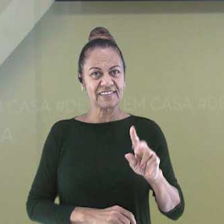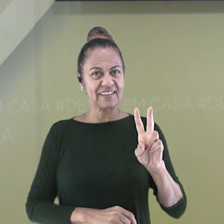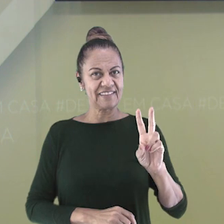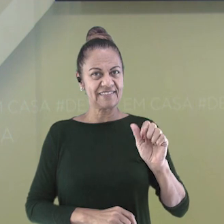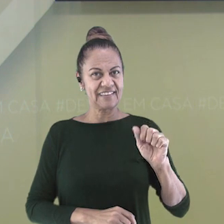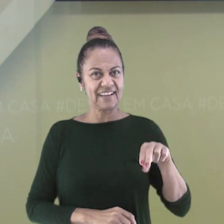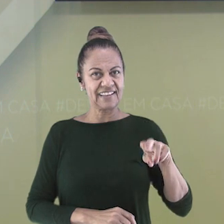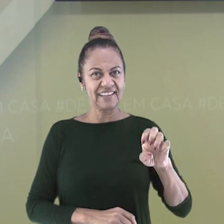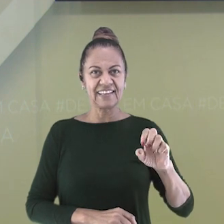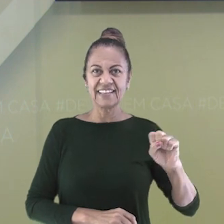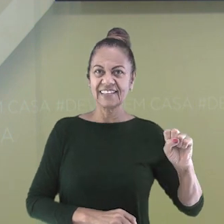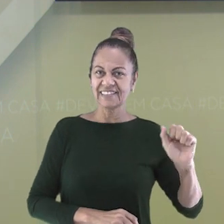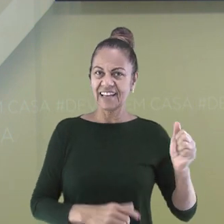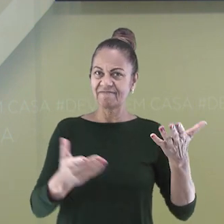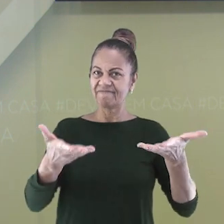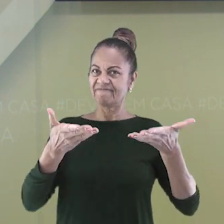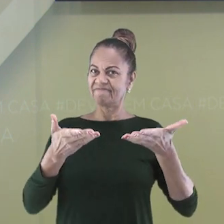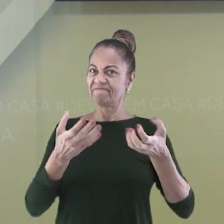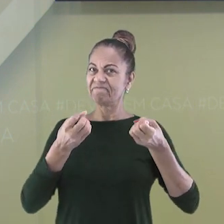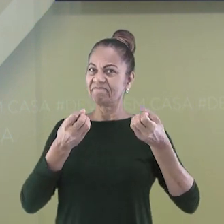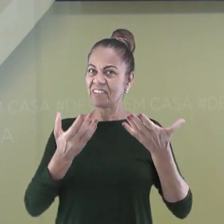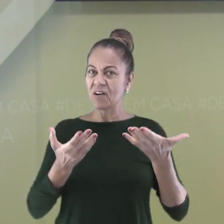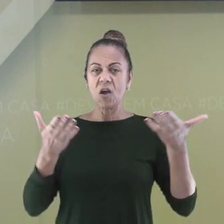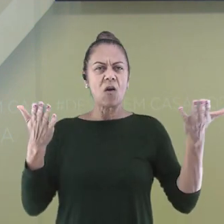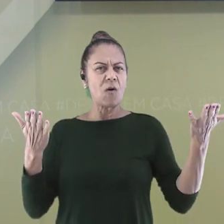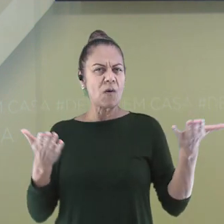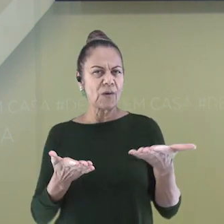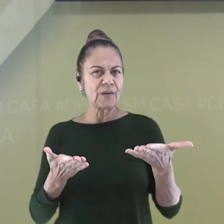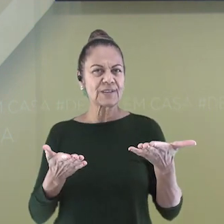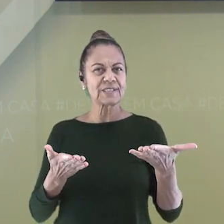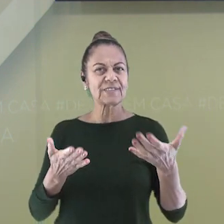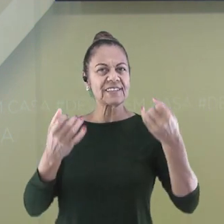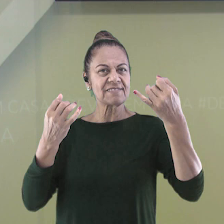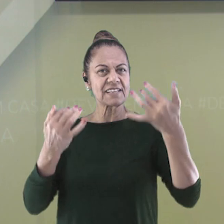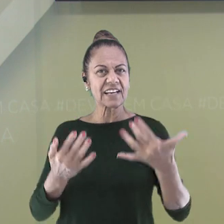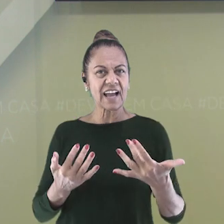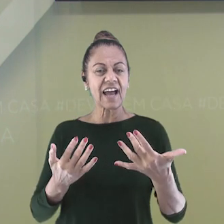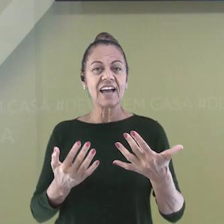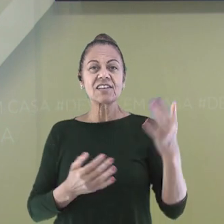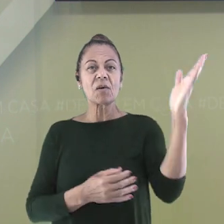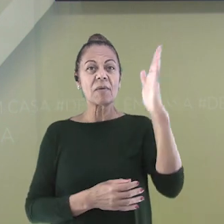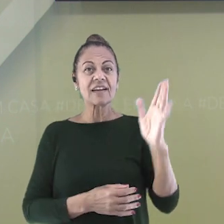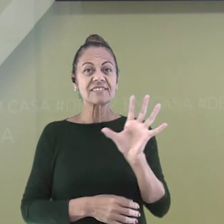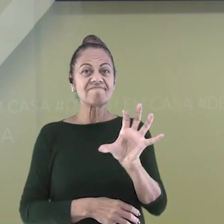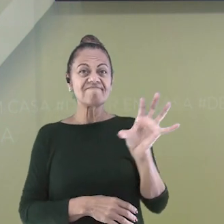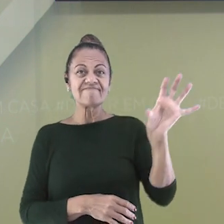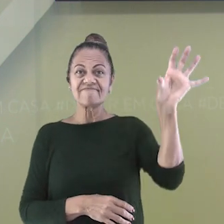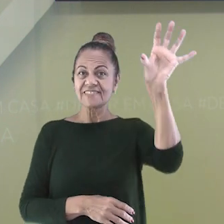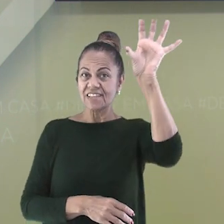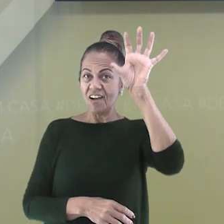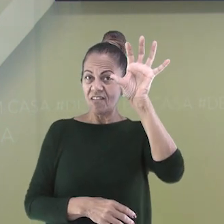Sejam bem-vindos! Hoje vamos falar sobre as regiões do nosso país, o Brasil. Você